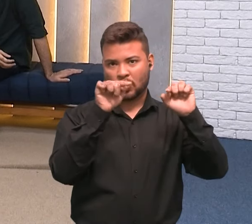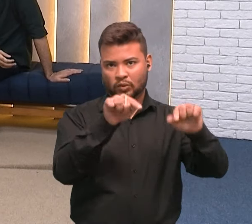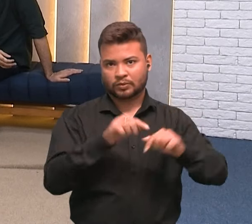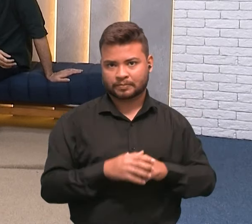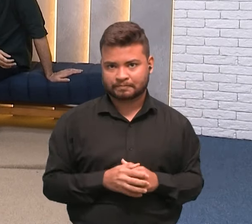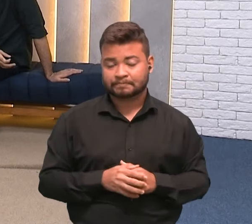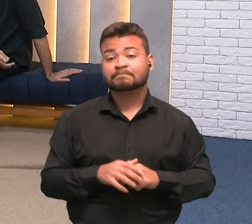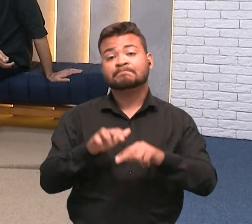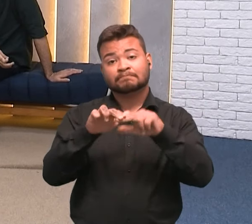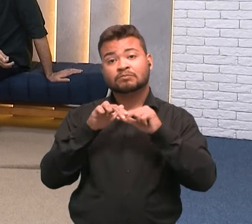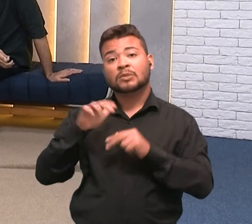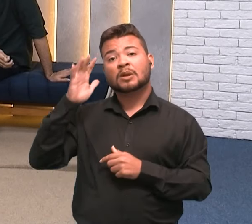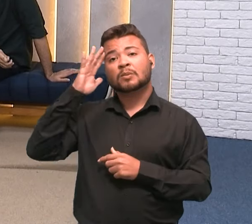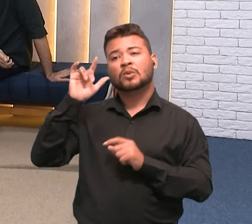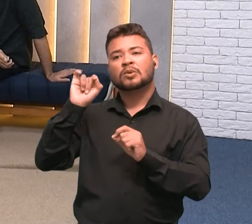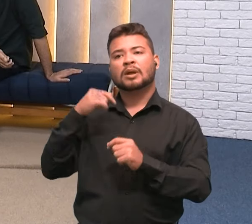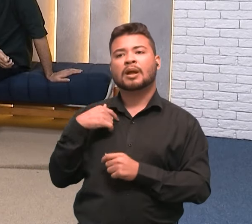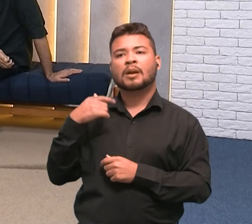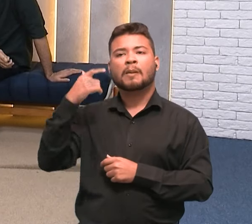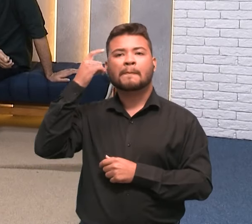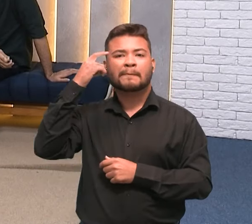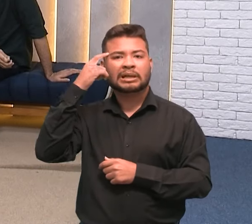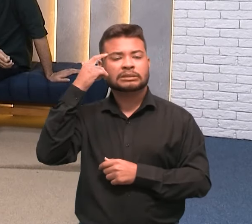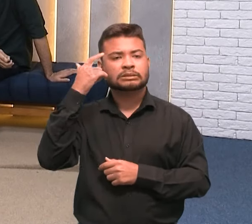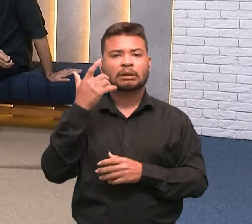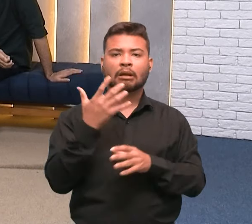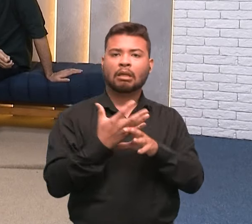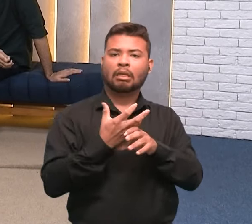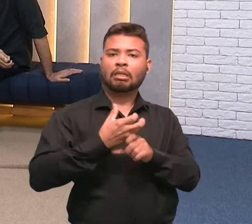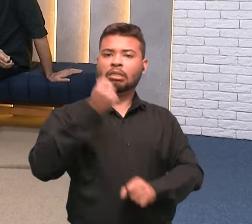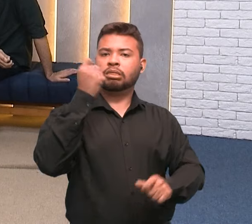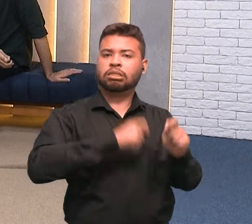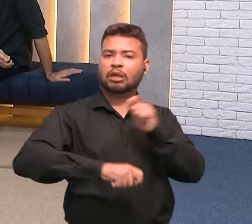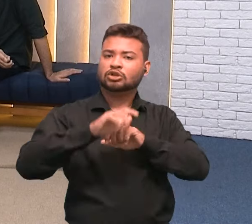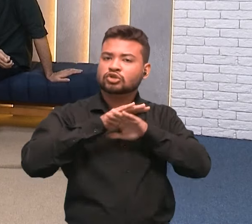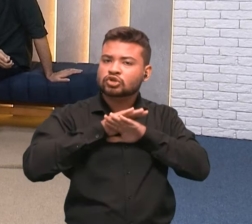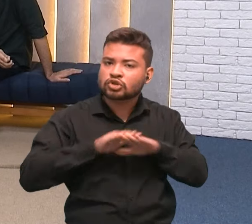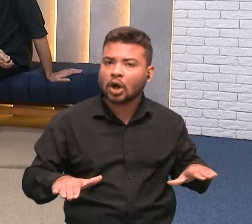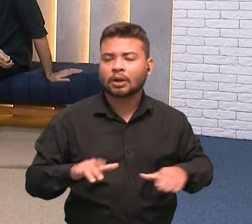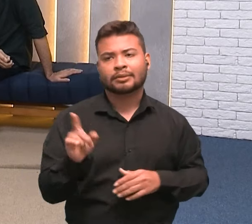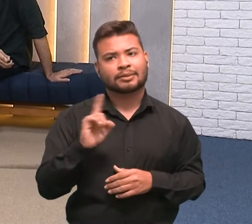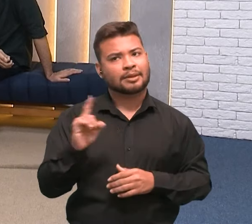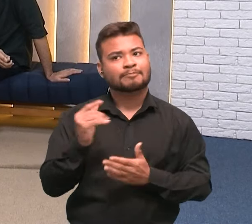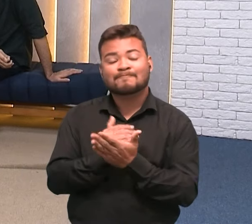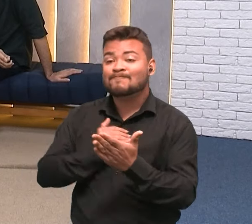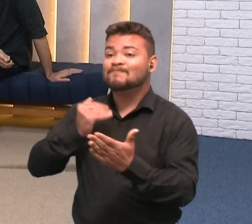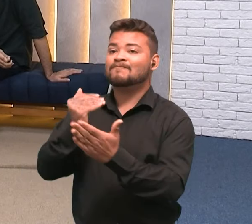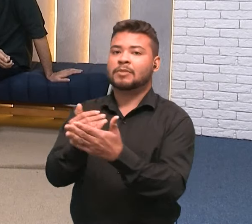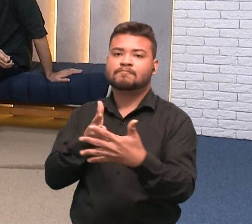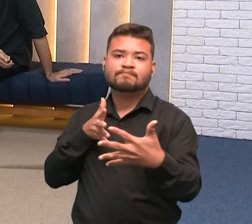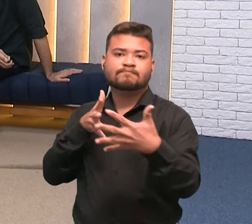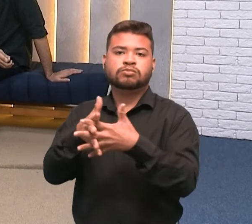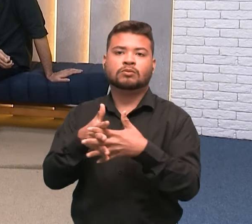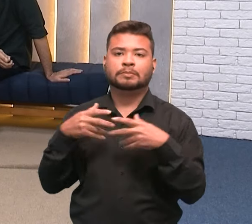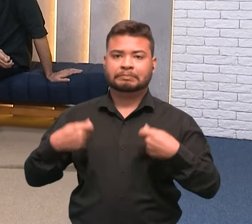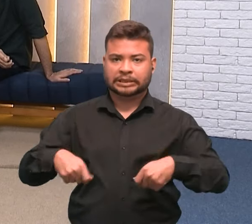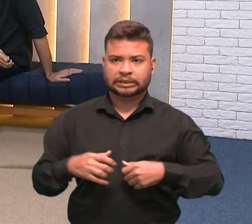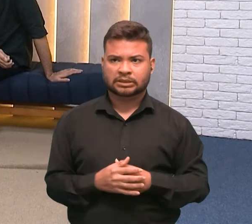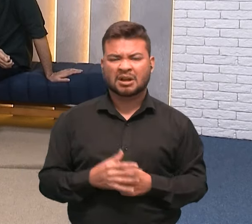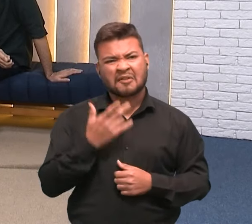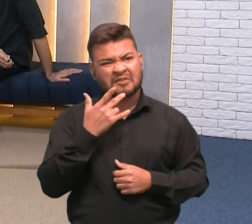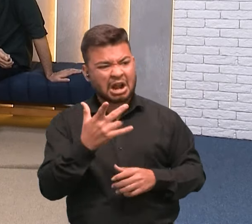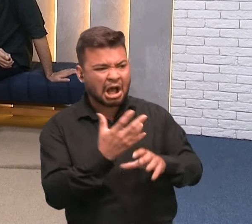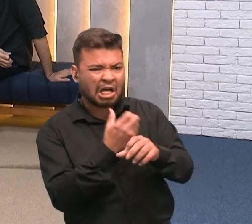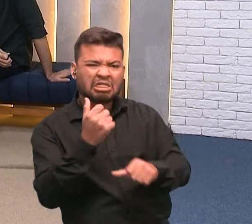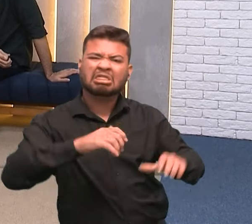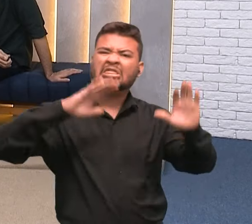para além do mero retorno econômico. Aí, quando eu falo mero retorno econômico, não é depreciando o retorno, porque